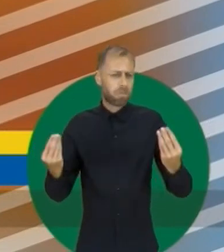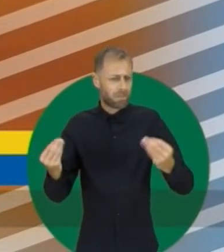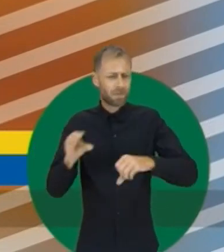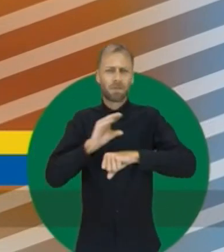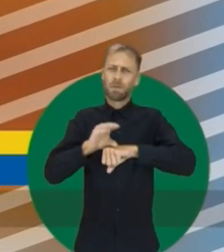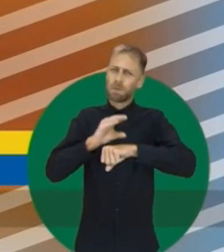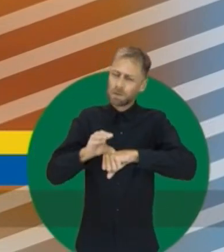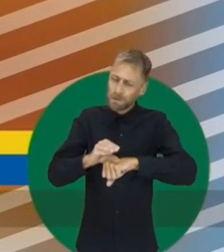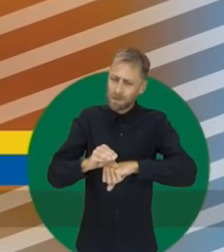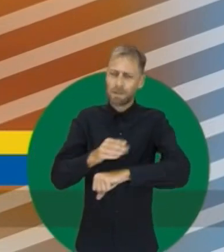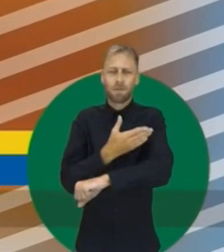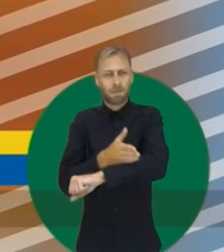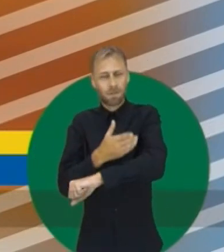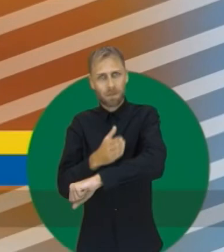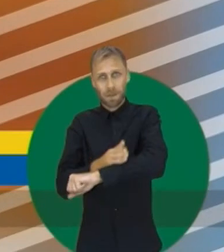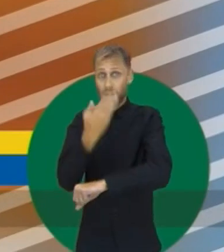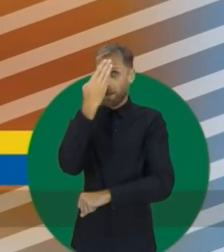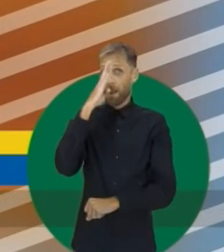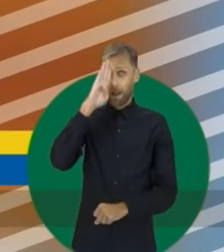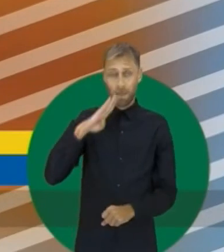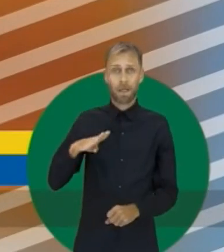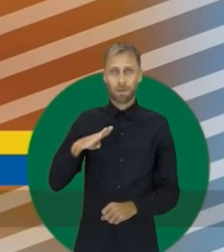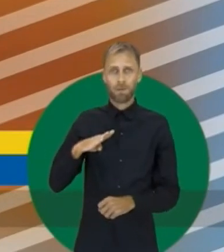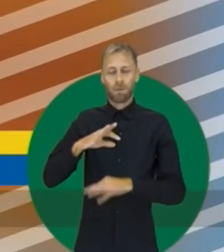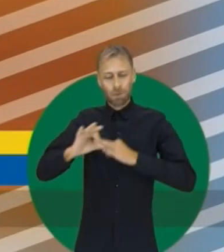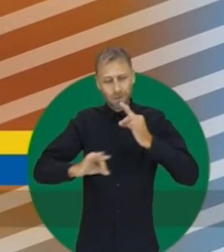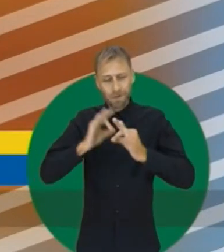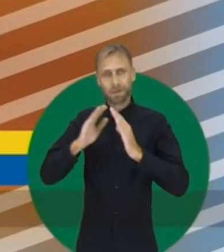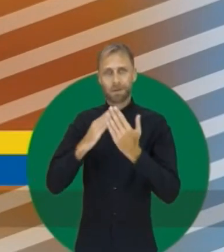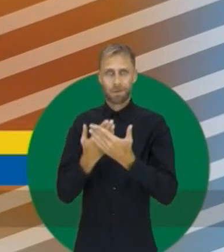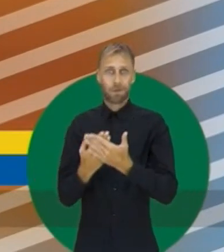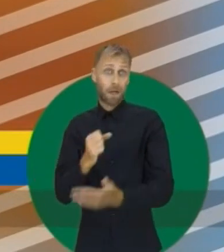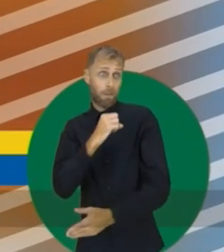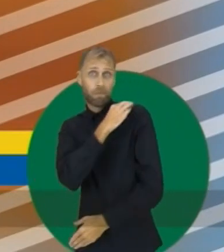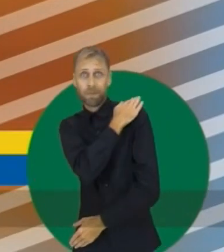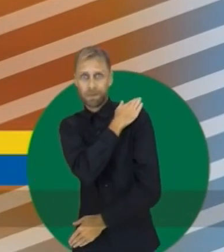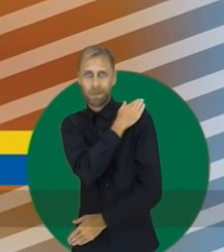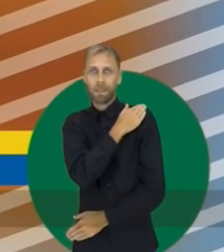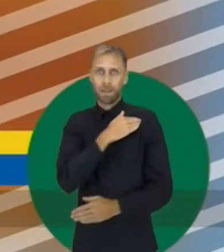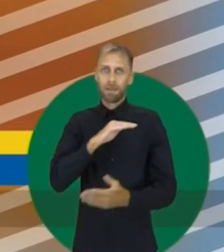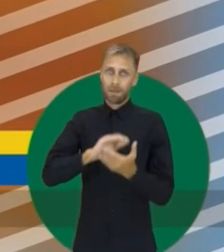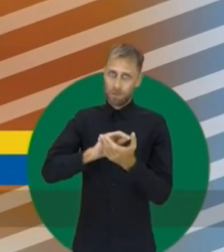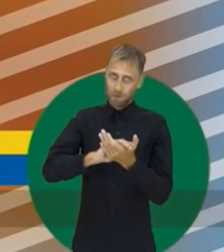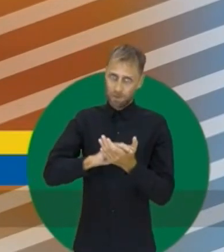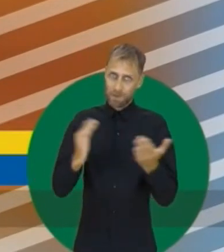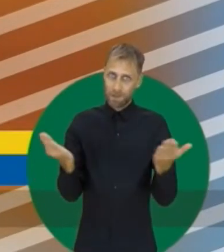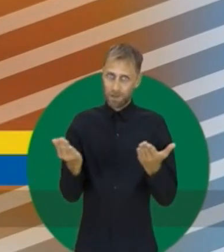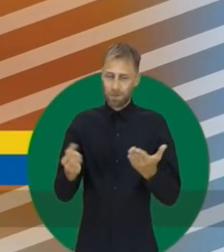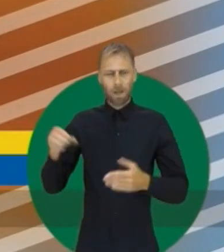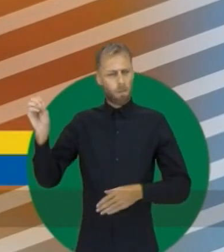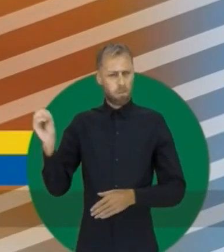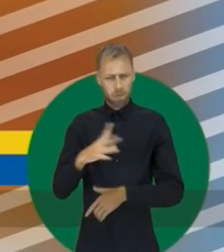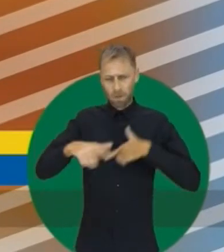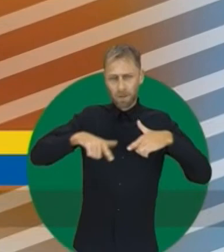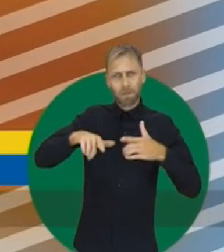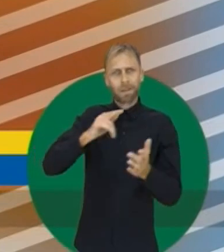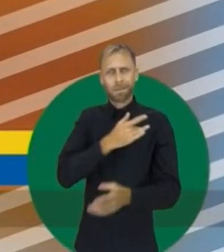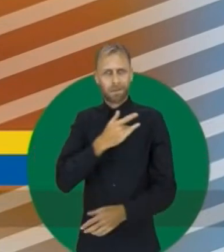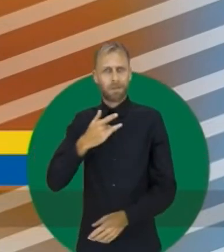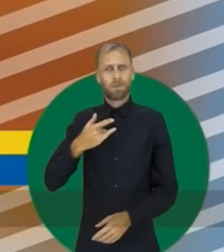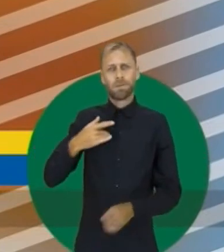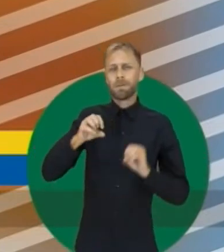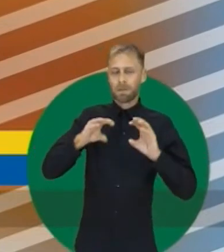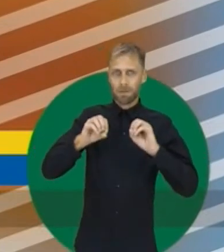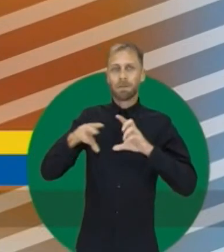preparatórios De graça E idealizei as escolas militares Da nossa capital Agora estou pronto para trabalhar Pela saúde, educação,